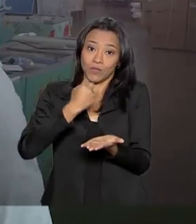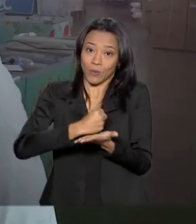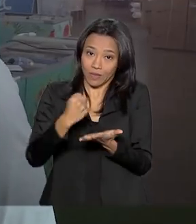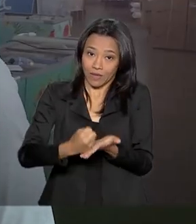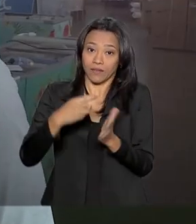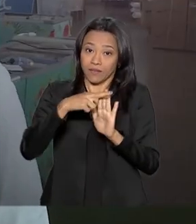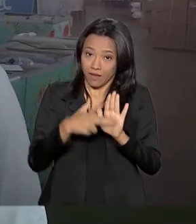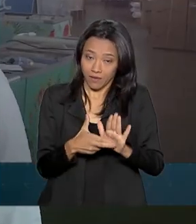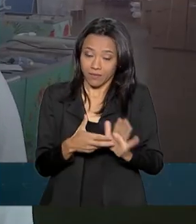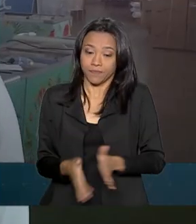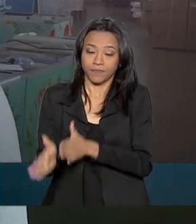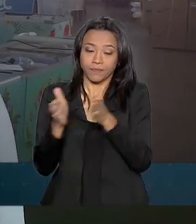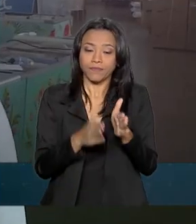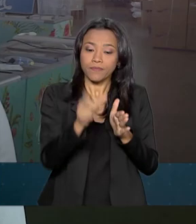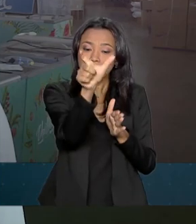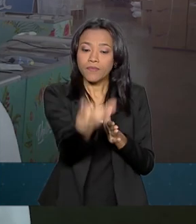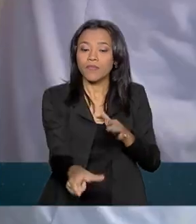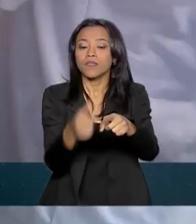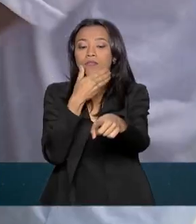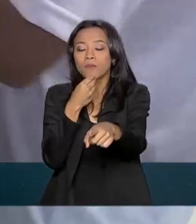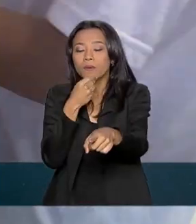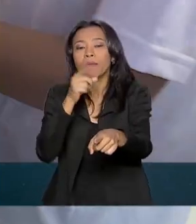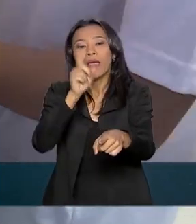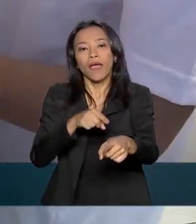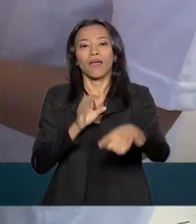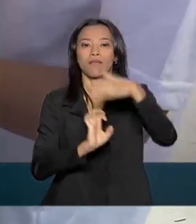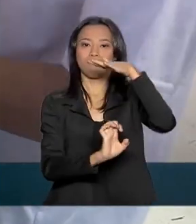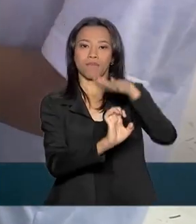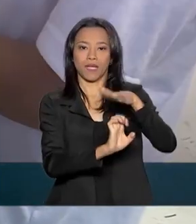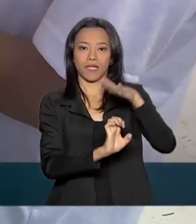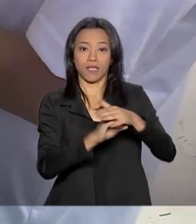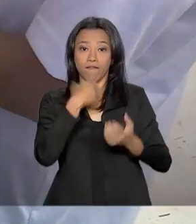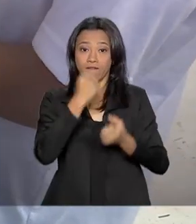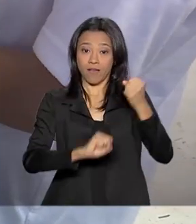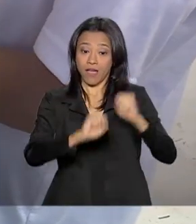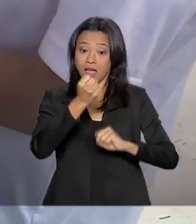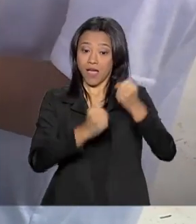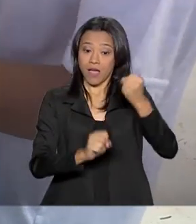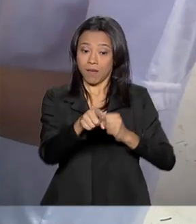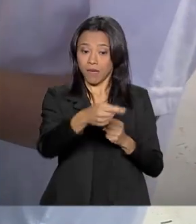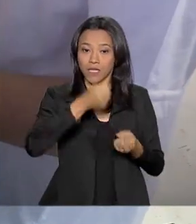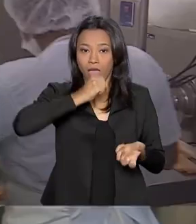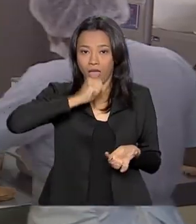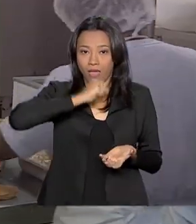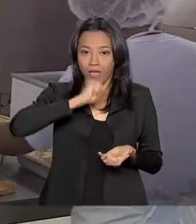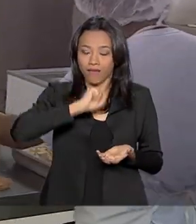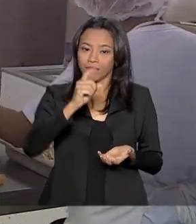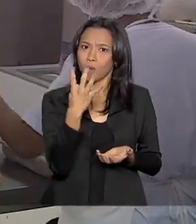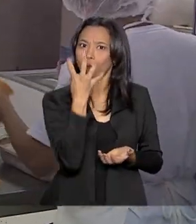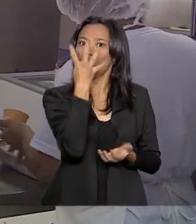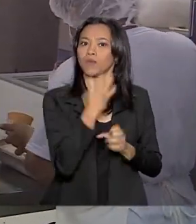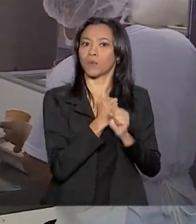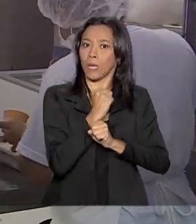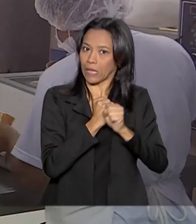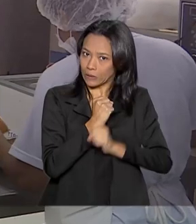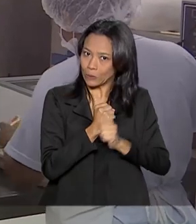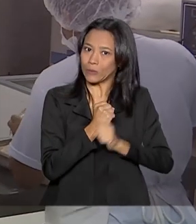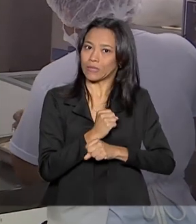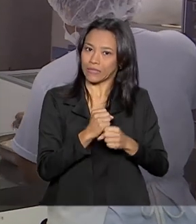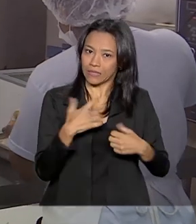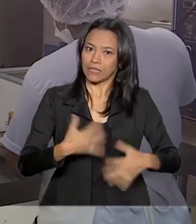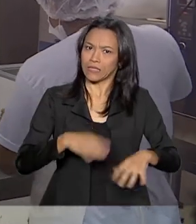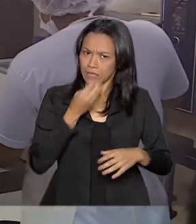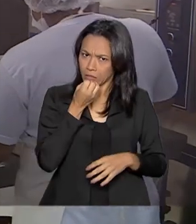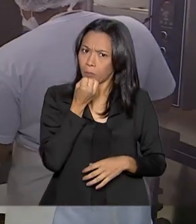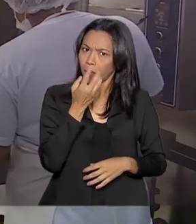Júlio Fatioli é empresário em Brasília. A fábrica de sorvetes está aberta há quatro anos. O negócio vai muito bem